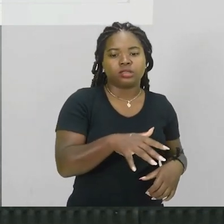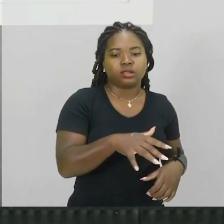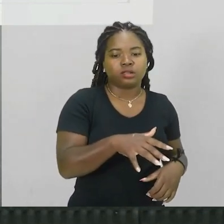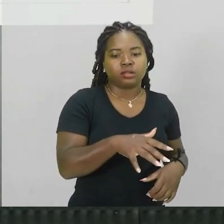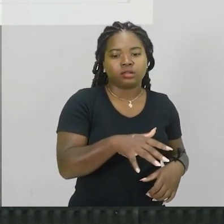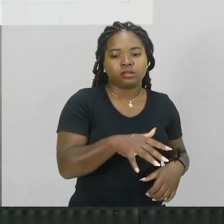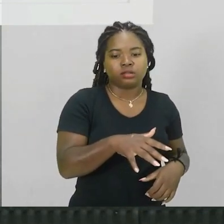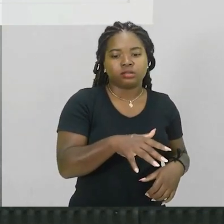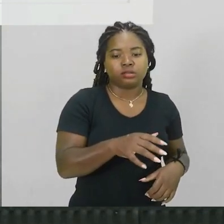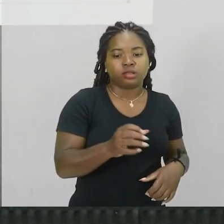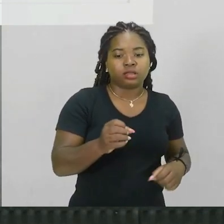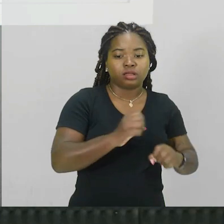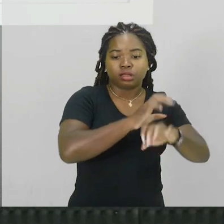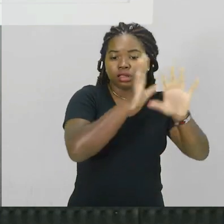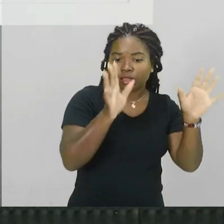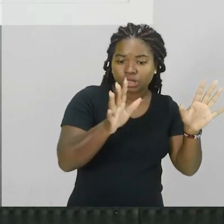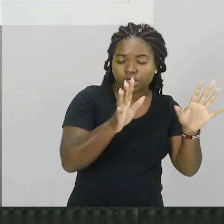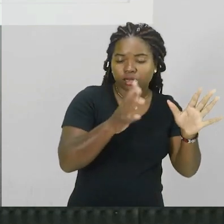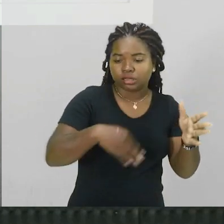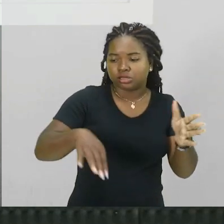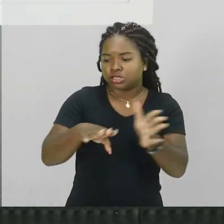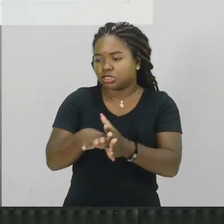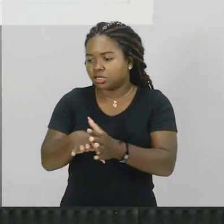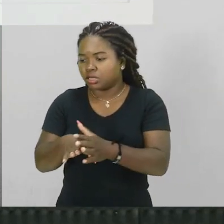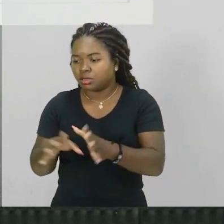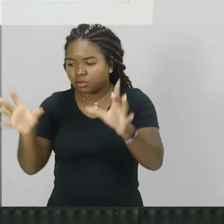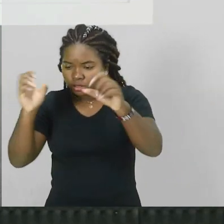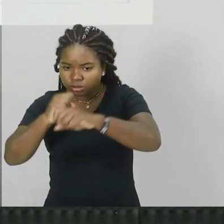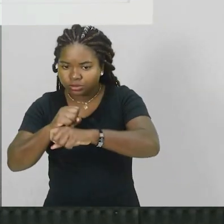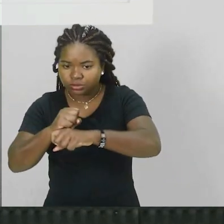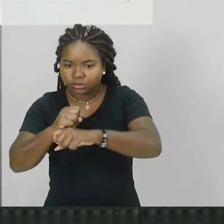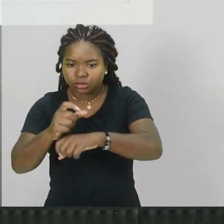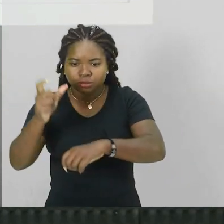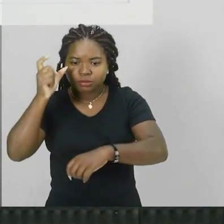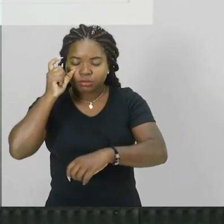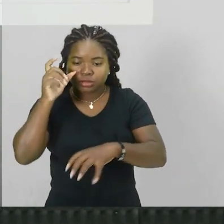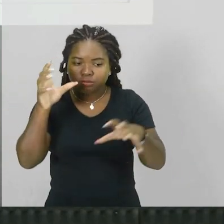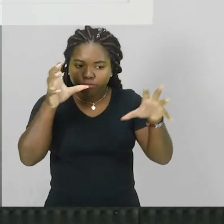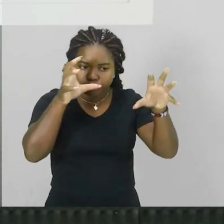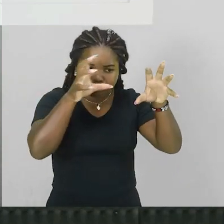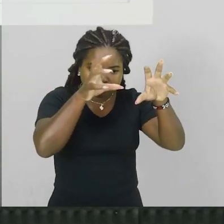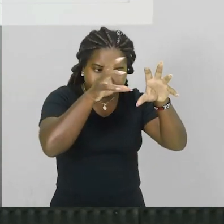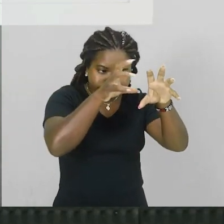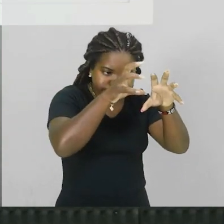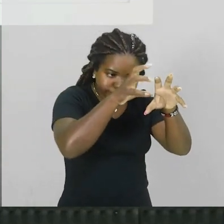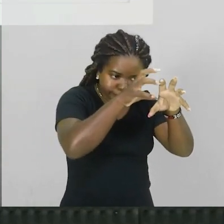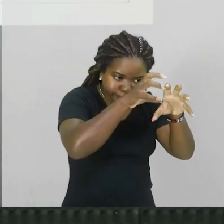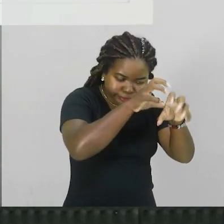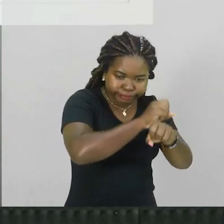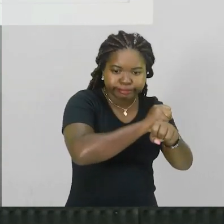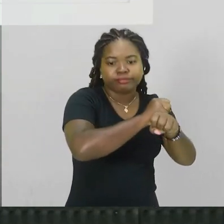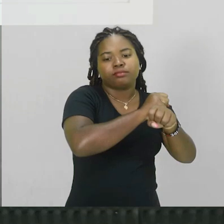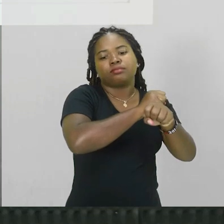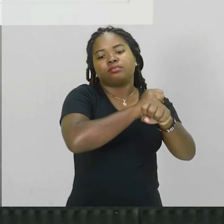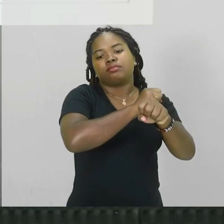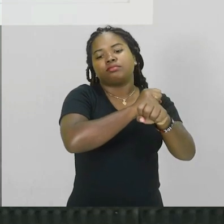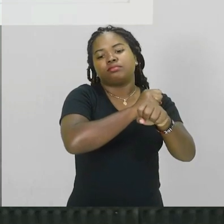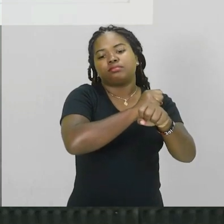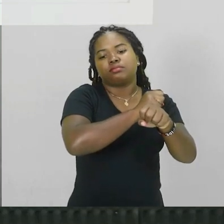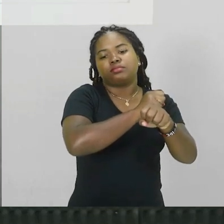escuro claro passa por um ambiente escuro então até ele escurecer sendo que tem as reações